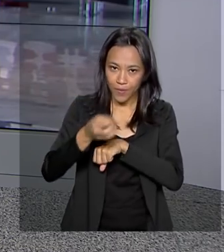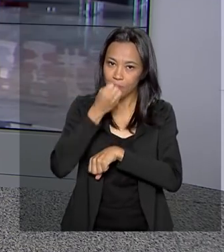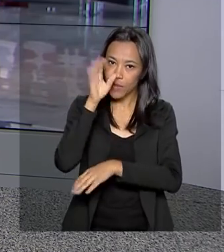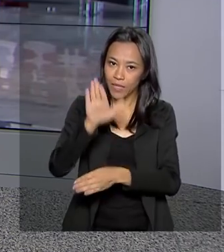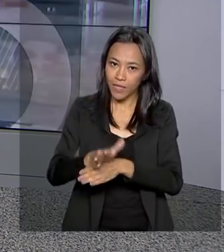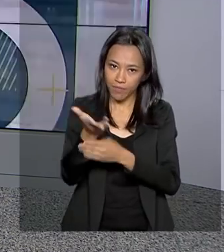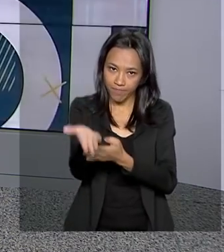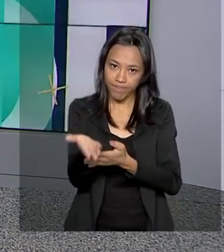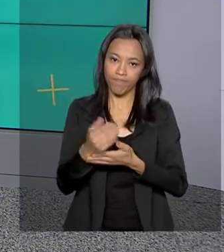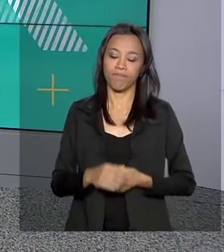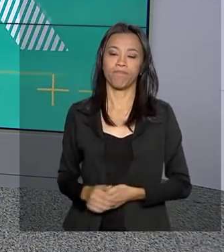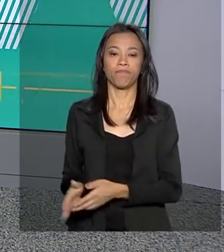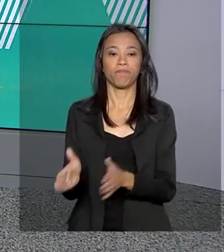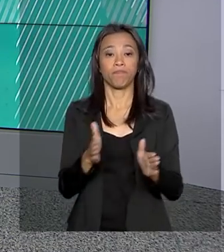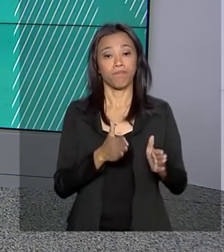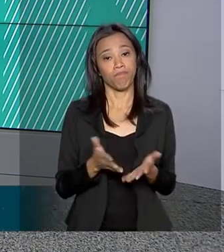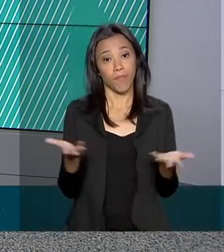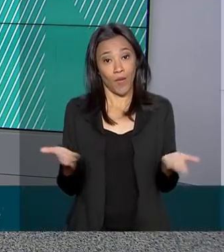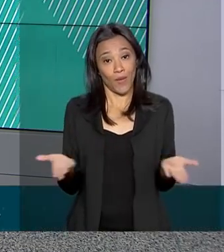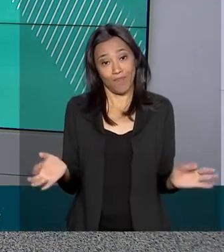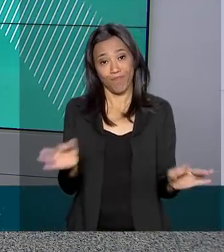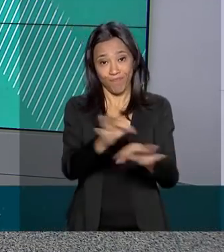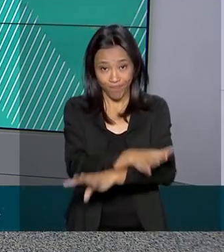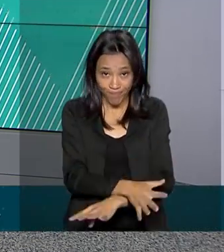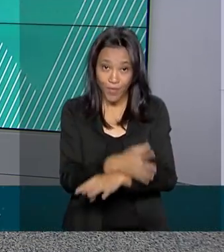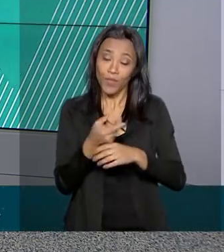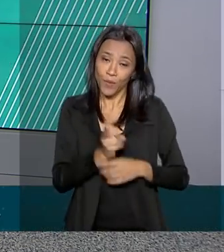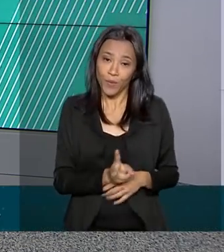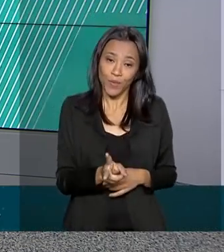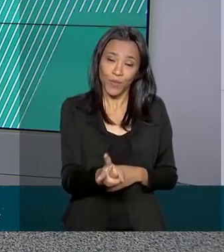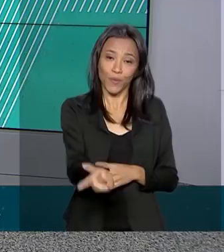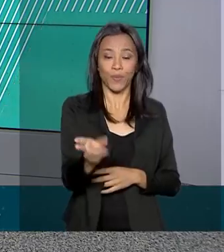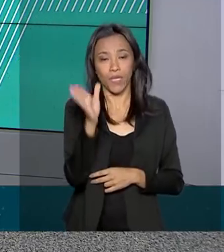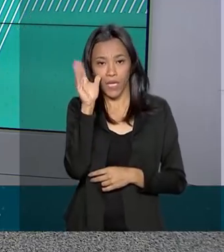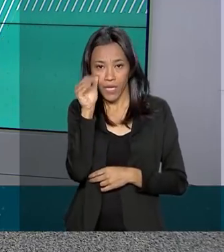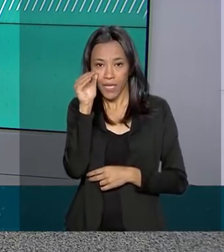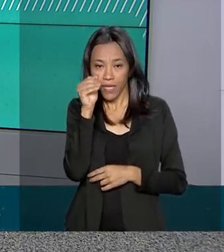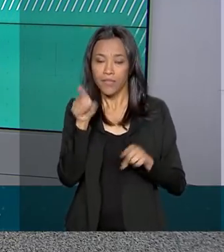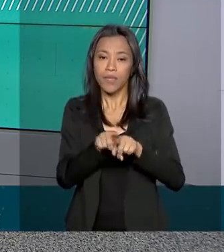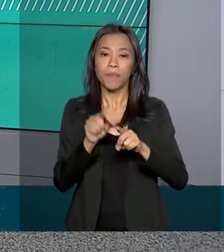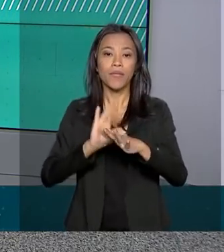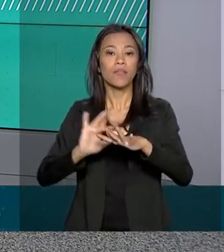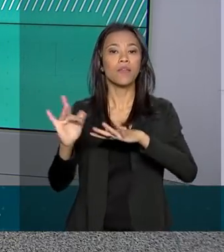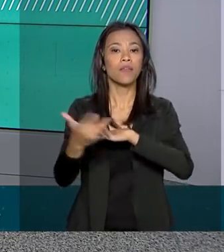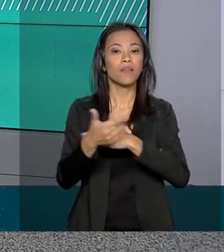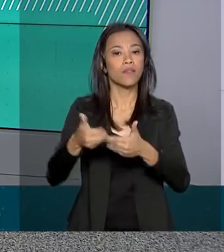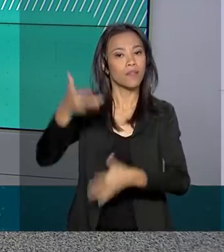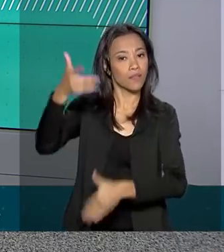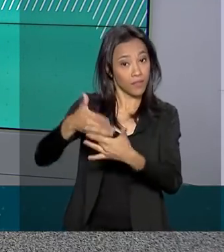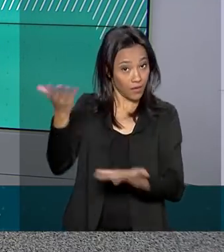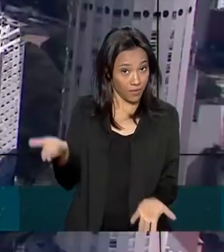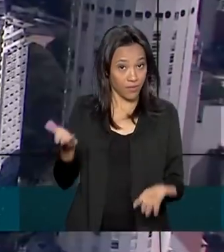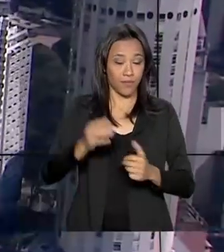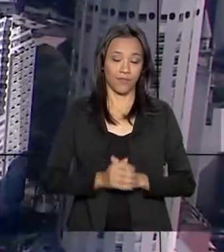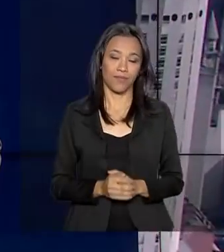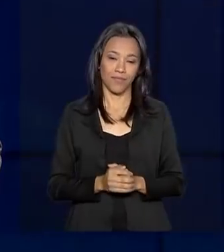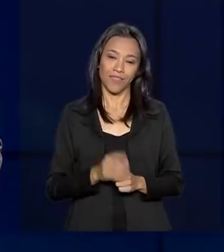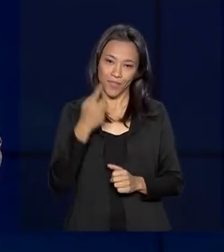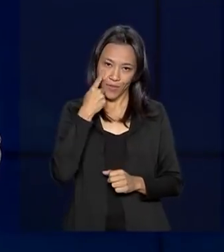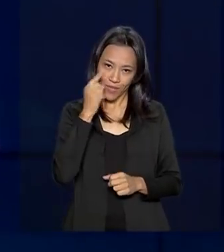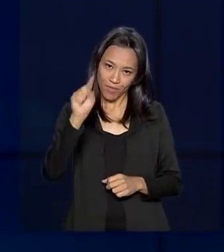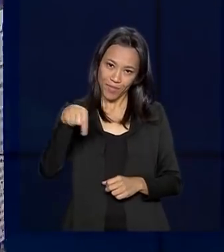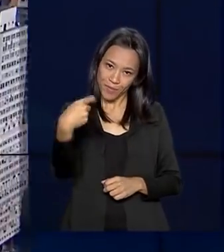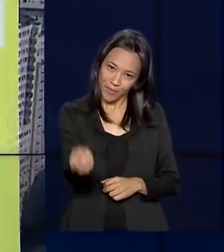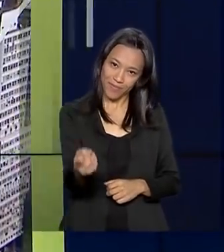Boa tarde para você. E o governo agora fica por aqui. Continue nos acompanhando também pelas redes sociais. Nos vemos